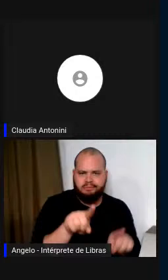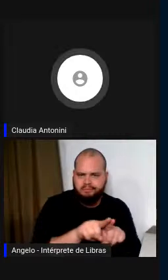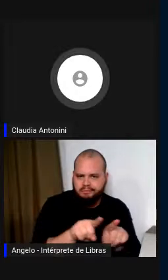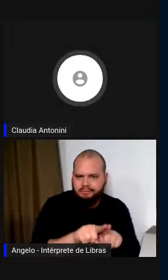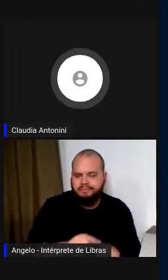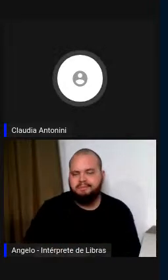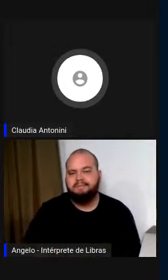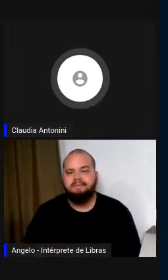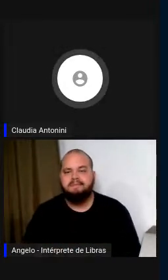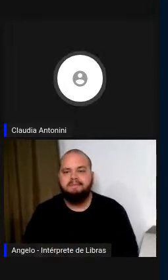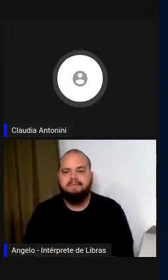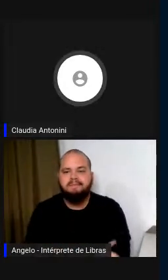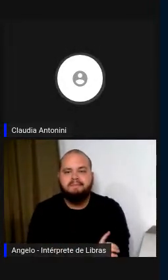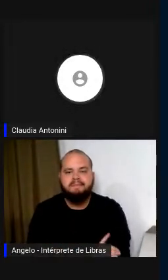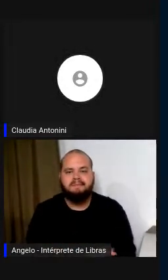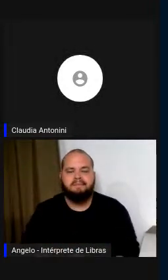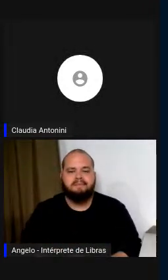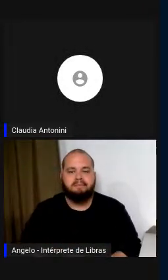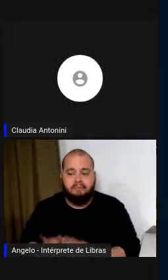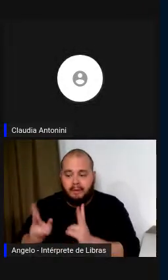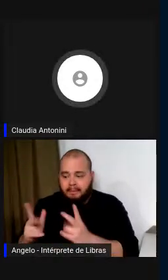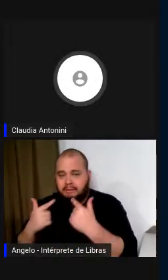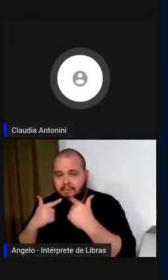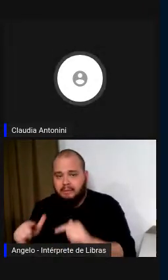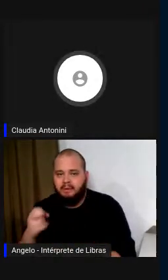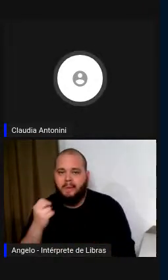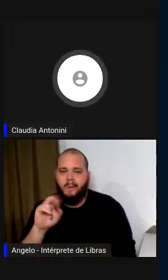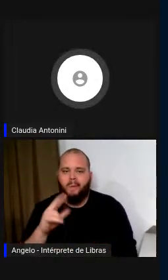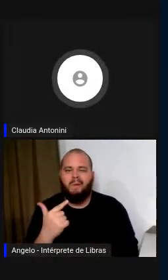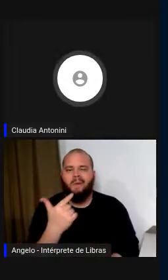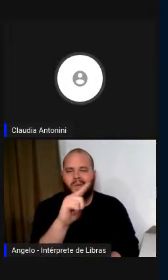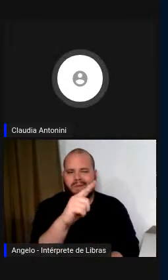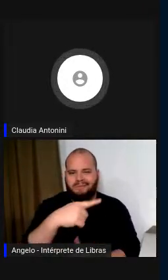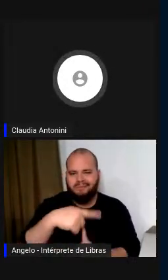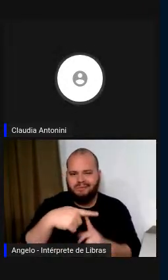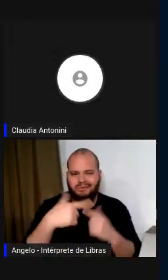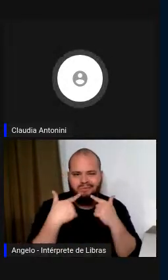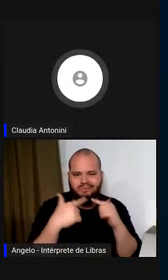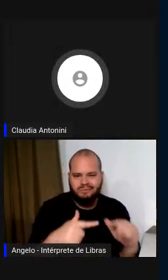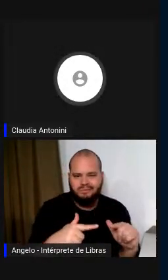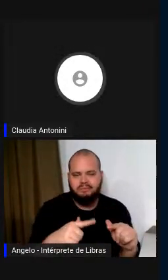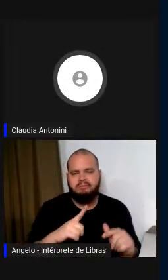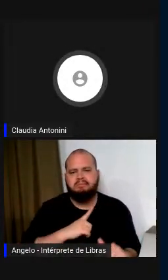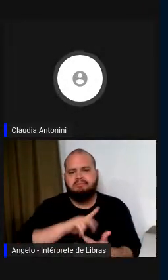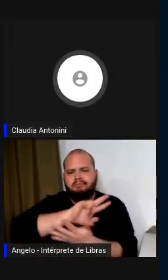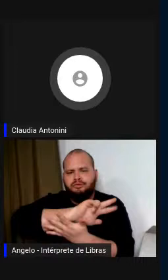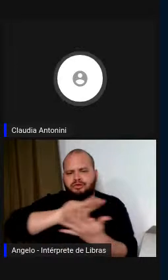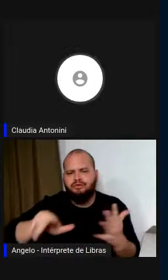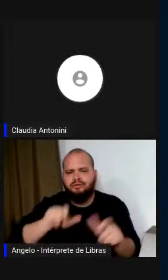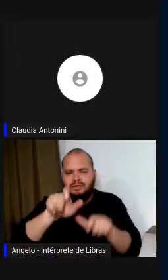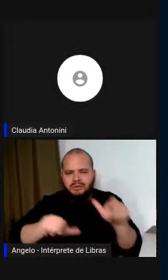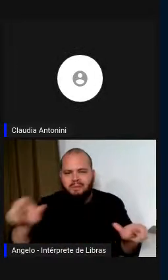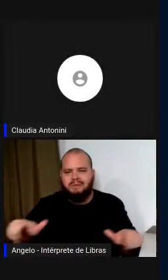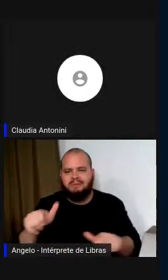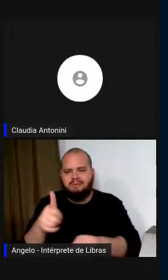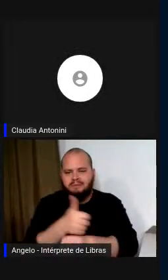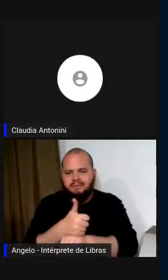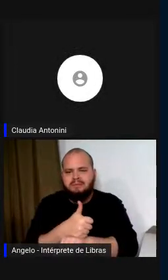na mesma língua ou em outra língua. Diversos profissionais existirão, tu és uma formadora